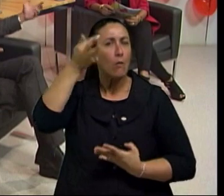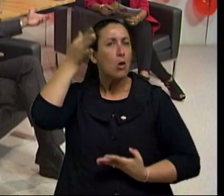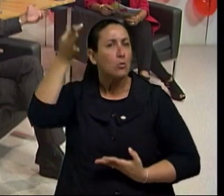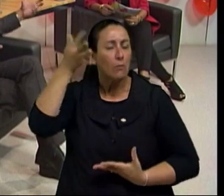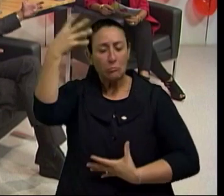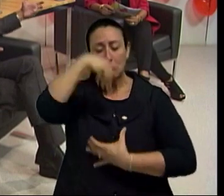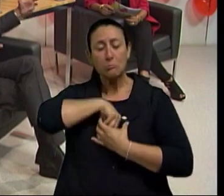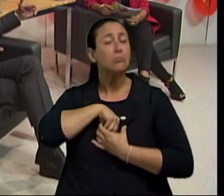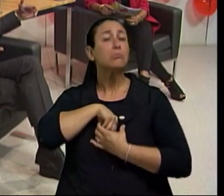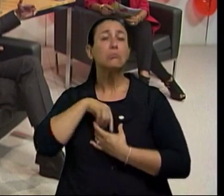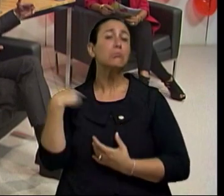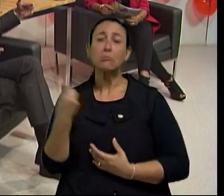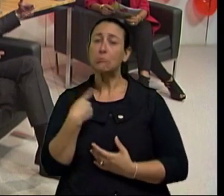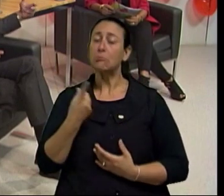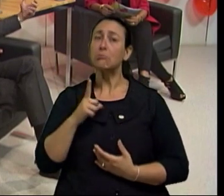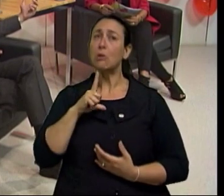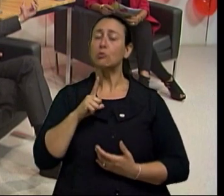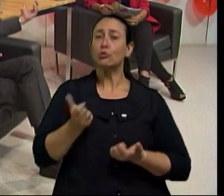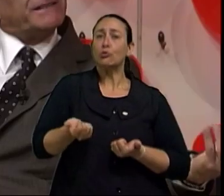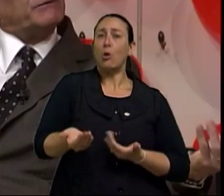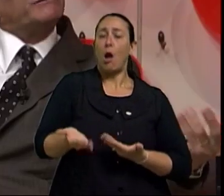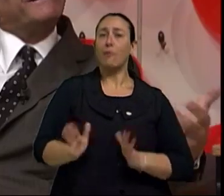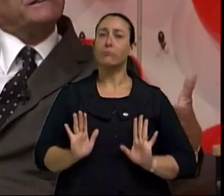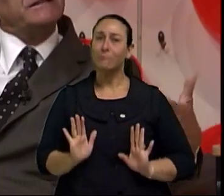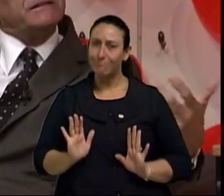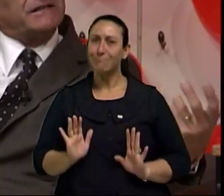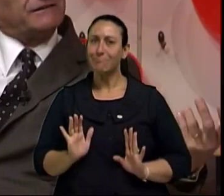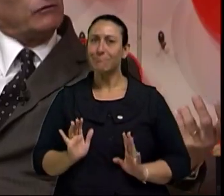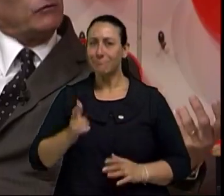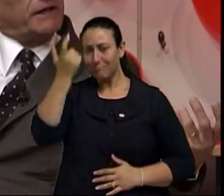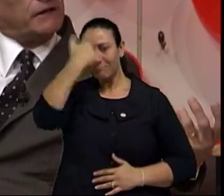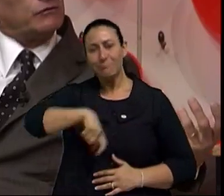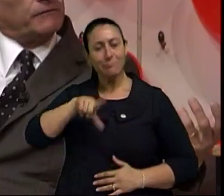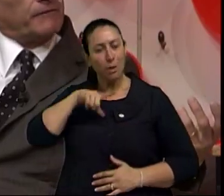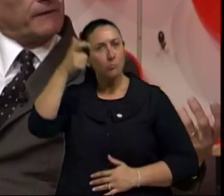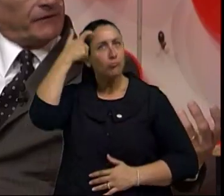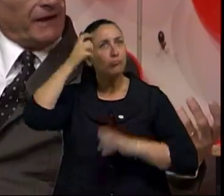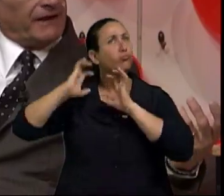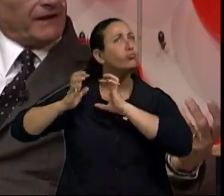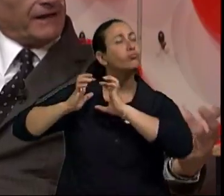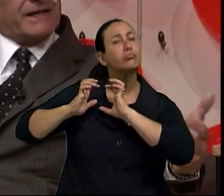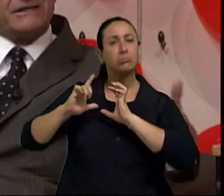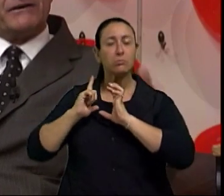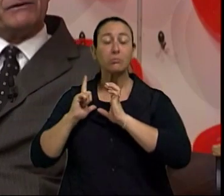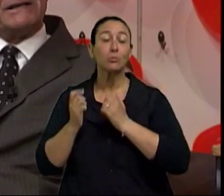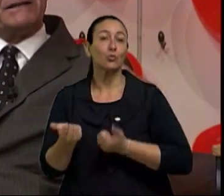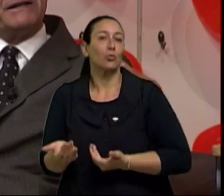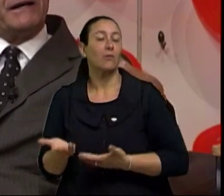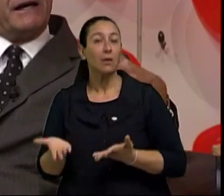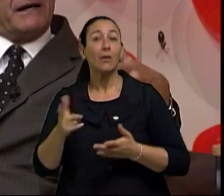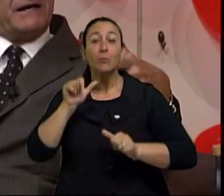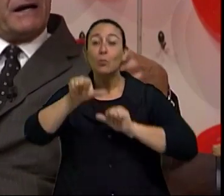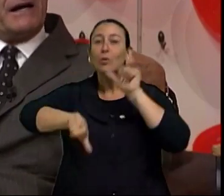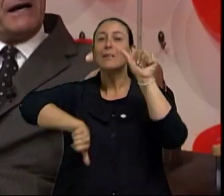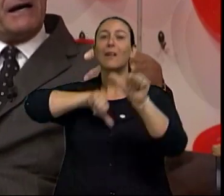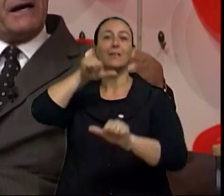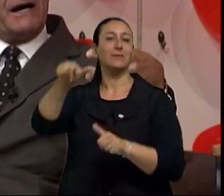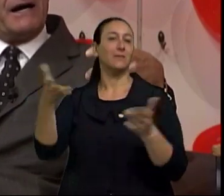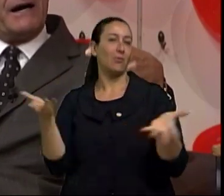são pessoas, eu diria, muito jovens. E eu acho que essa é a mudança que está ocorrendo. Essa, vamos dizer assim,